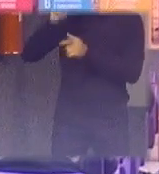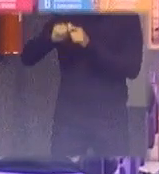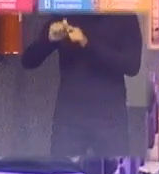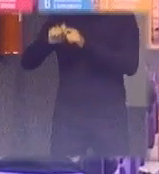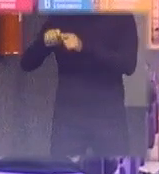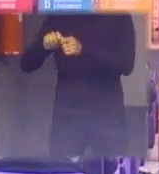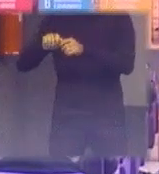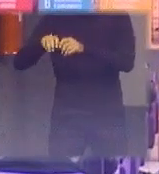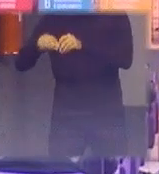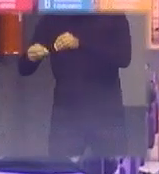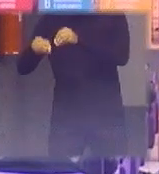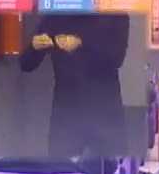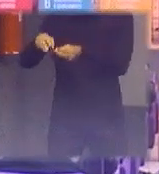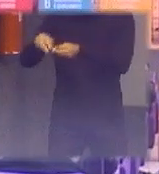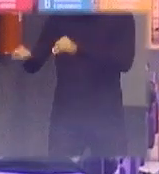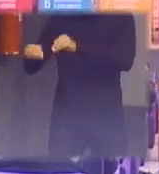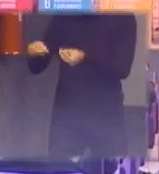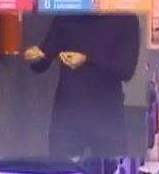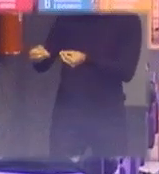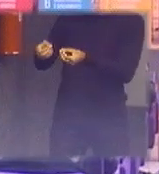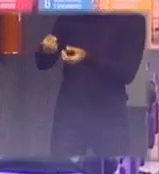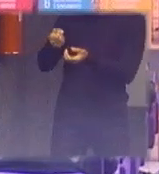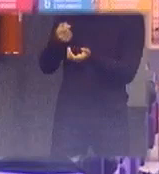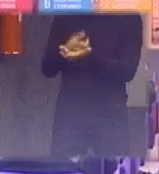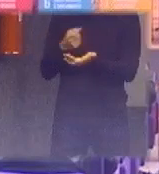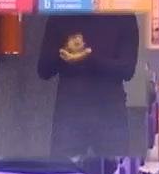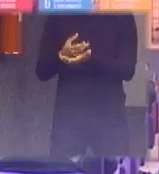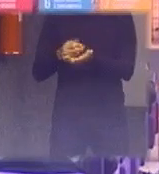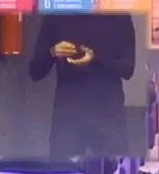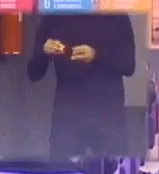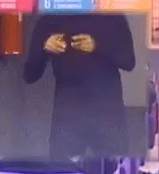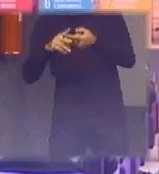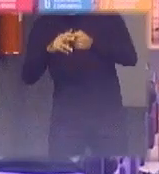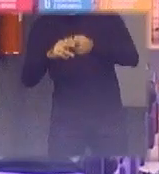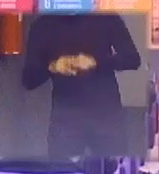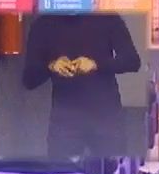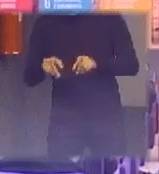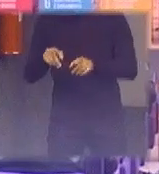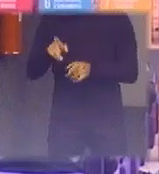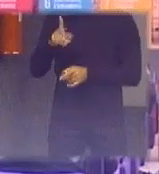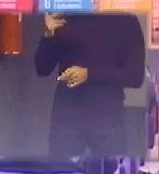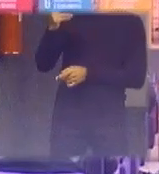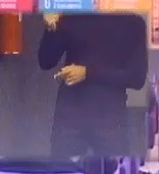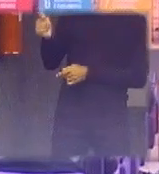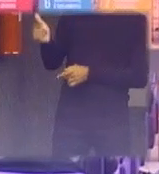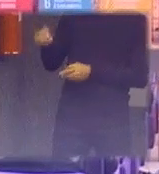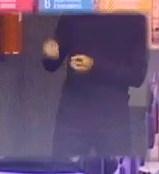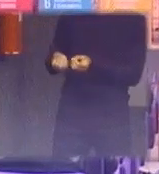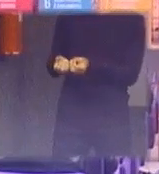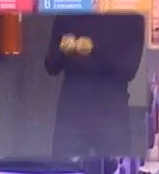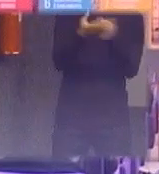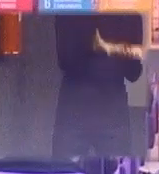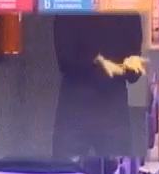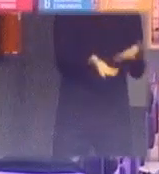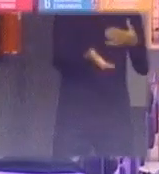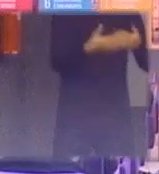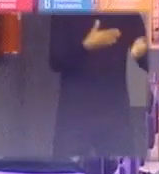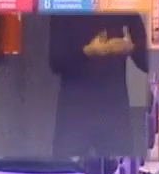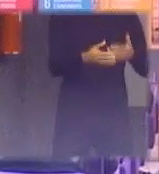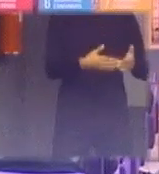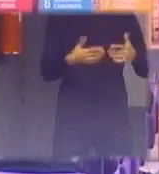canibalizar esse produto e vender peças aí e depois o que não tem valor sabe Deus aonde joga então